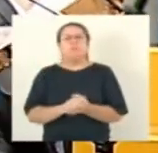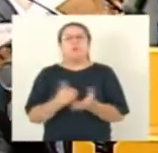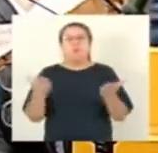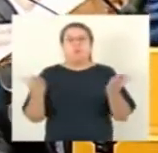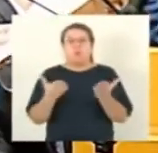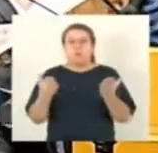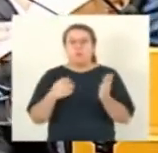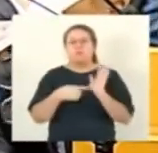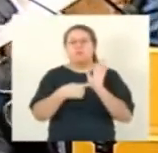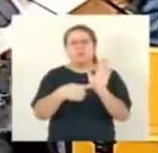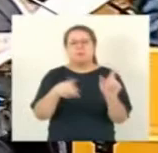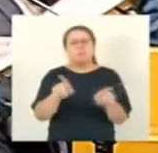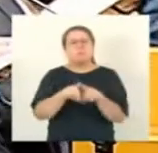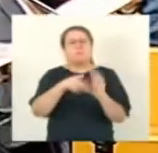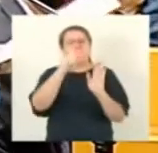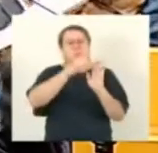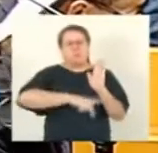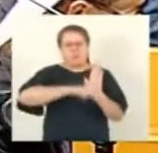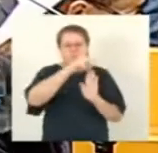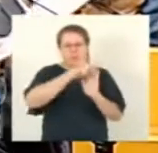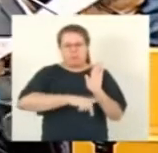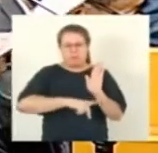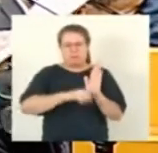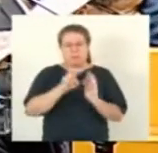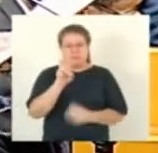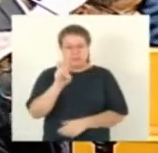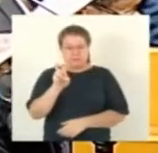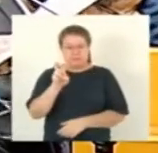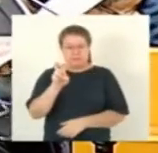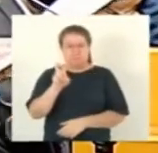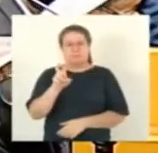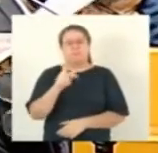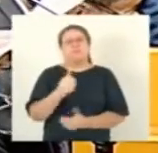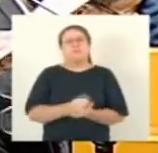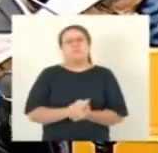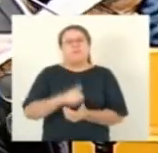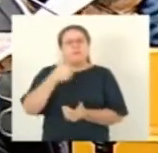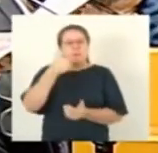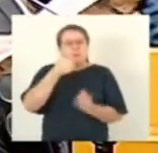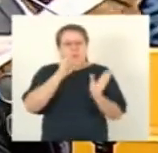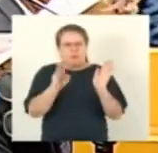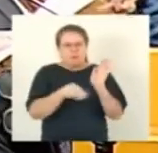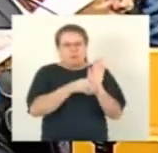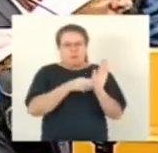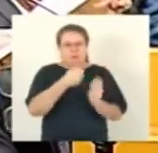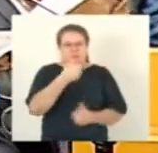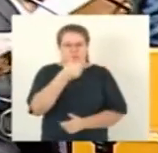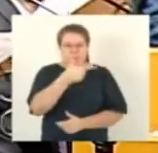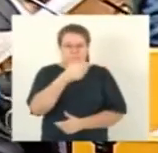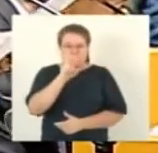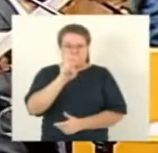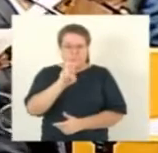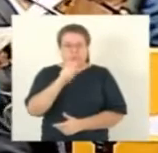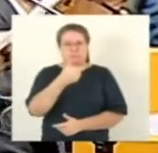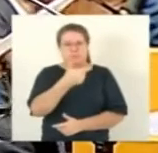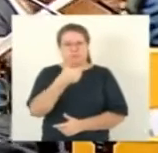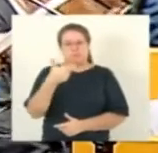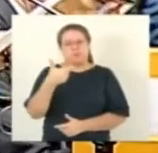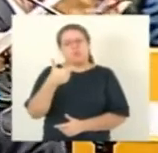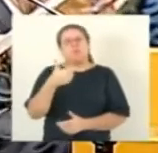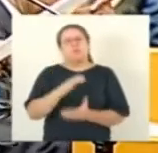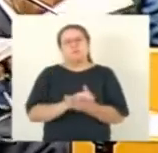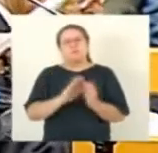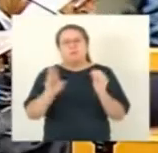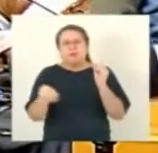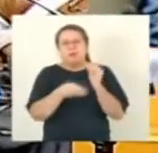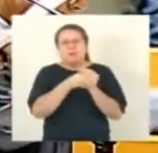apresentamos também alguns projetos, cinco projetos. Um projeto de lei complementar 25, 22, que acrescenta